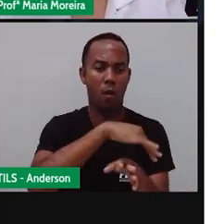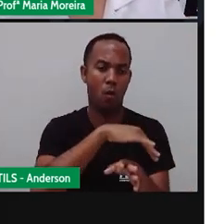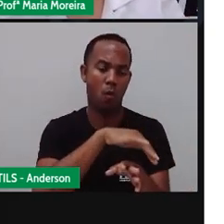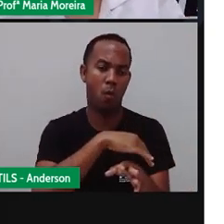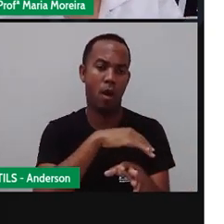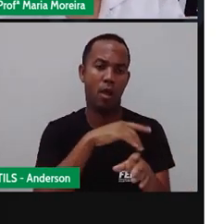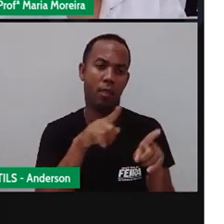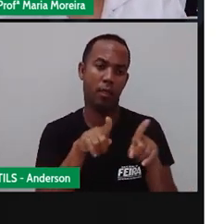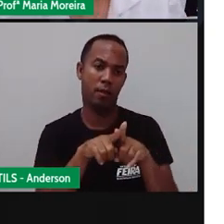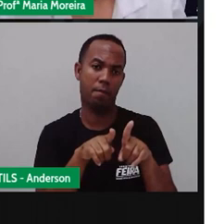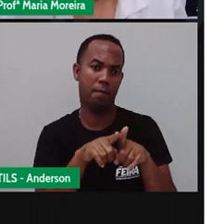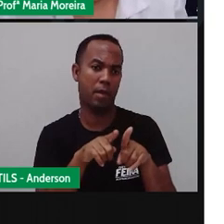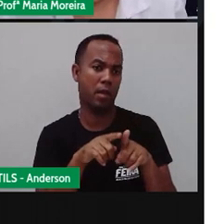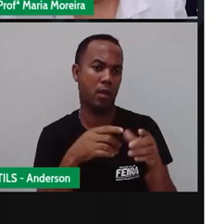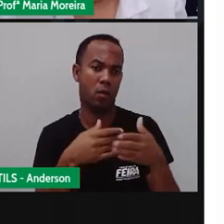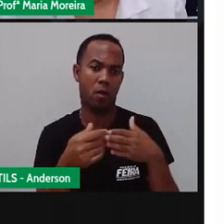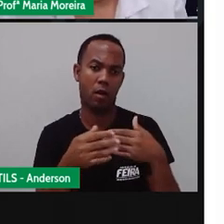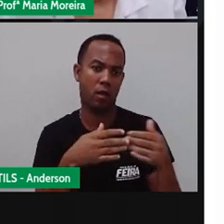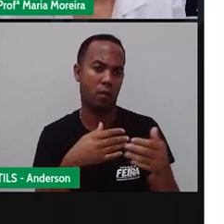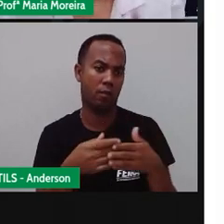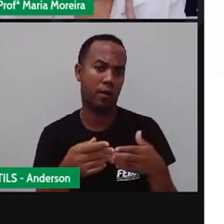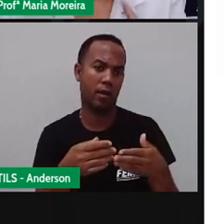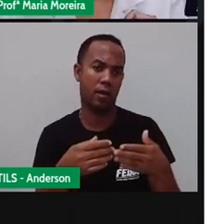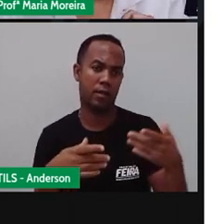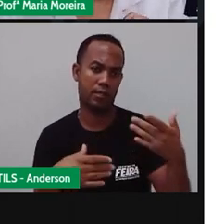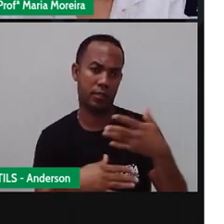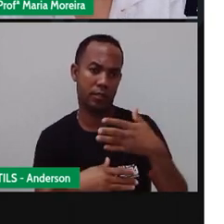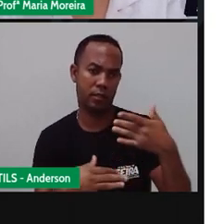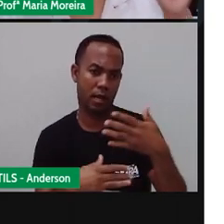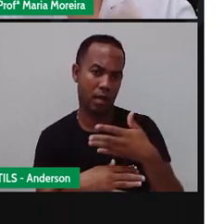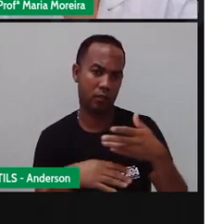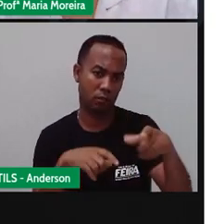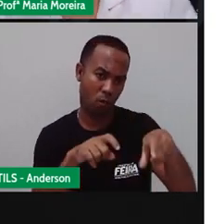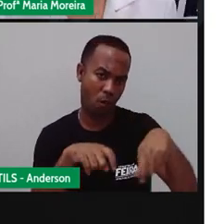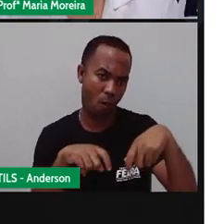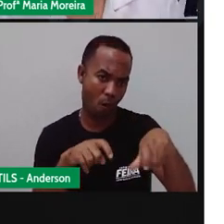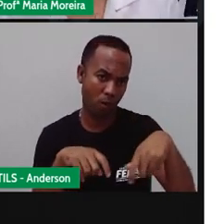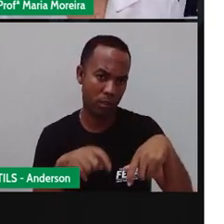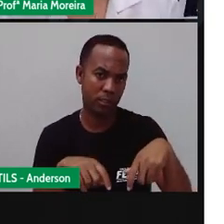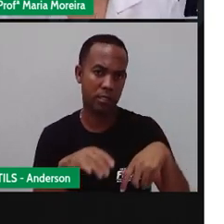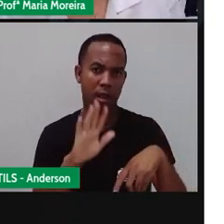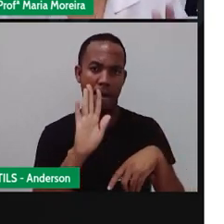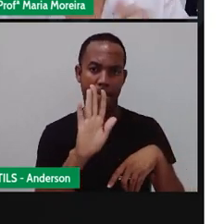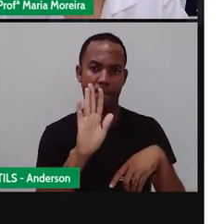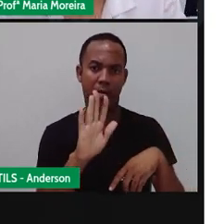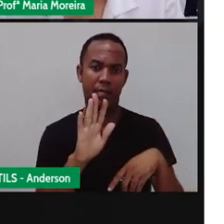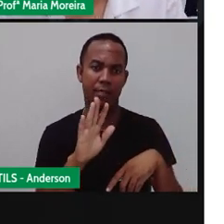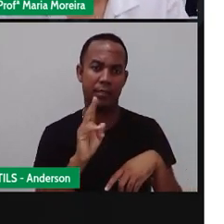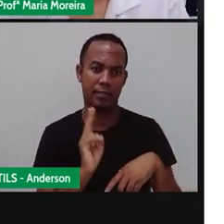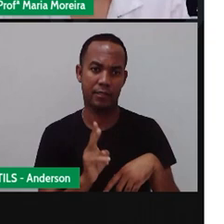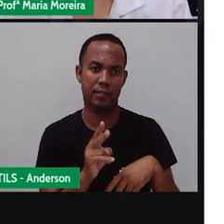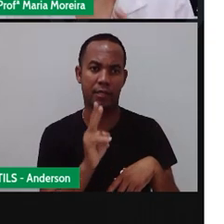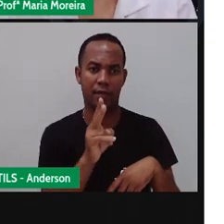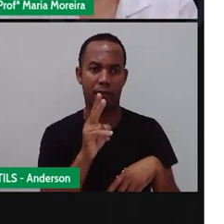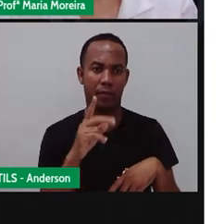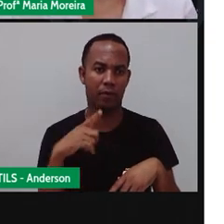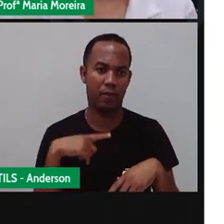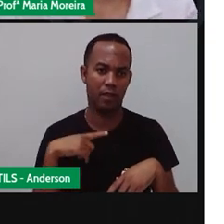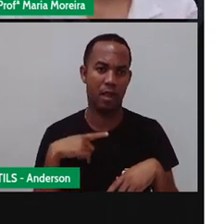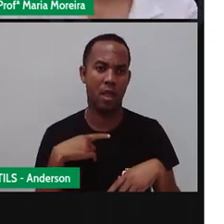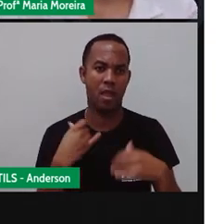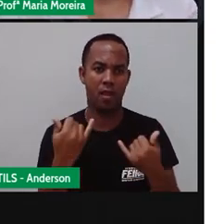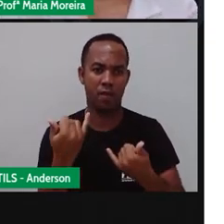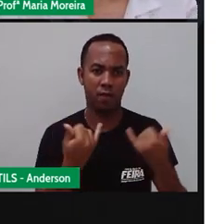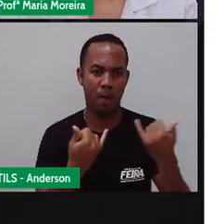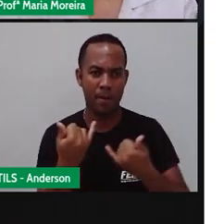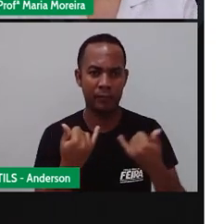isso no campo ou na cidade. No entanto, nem sempre temos em nossas mãos instrumentos ou informações